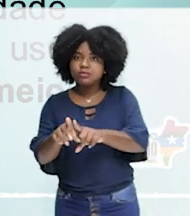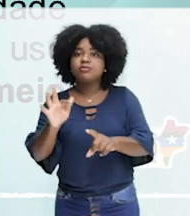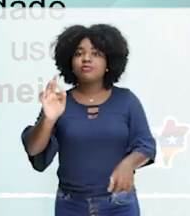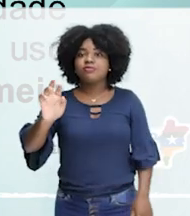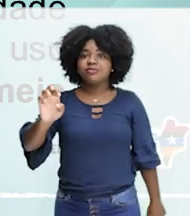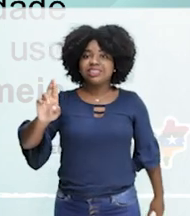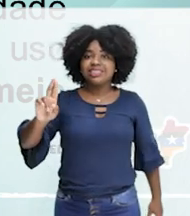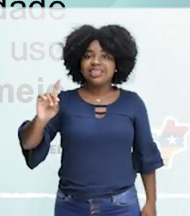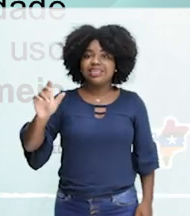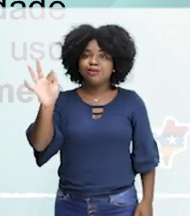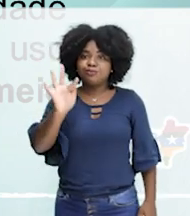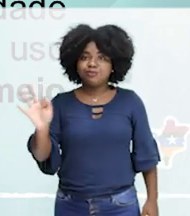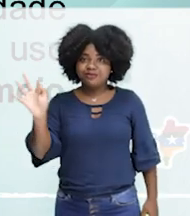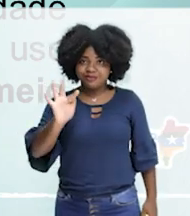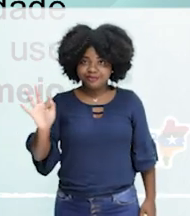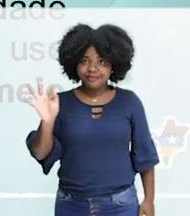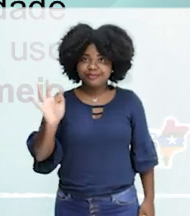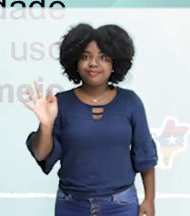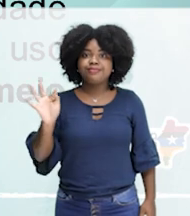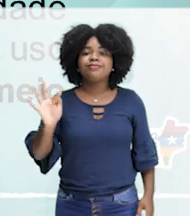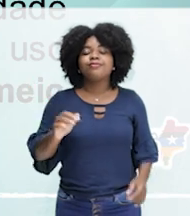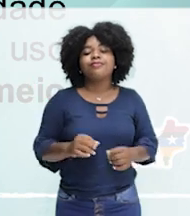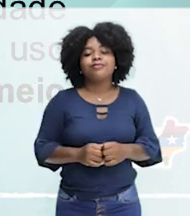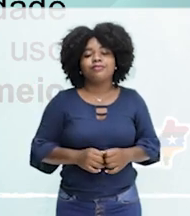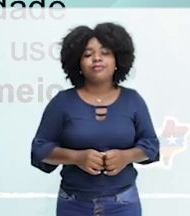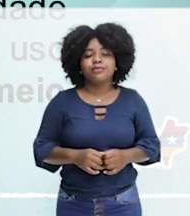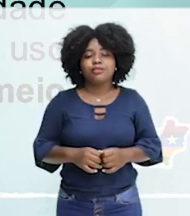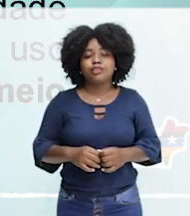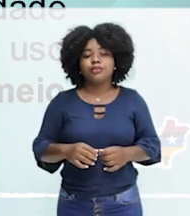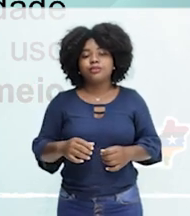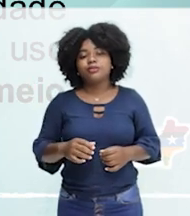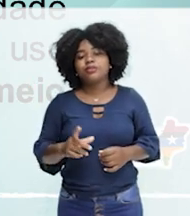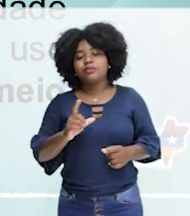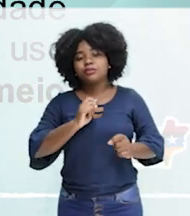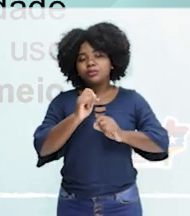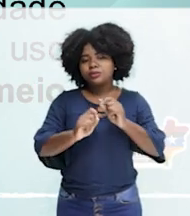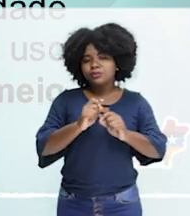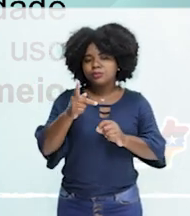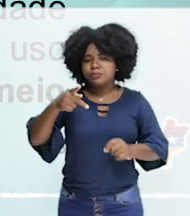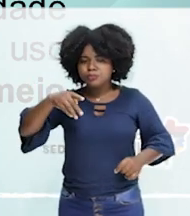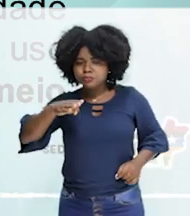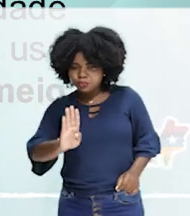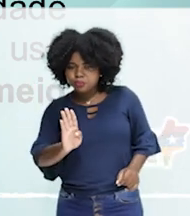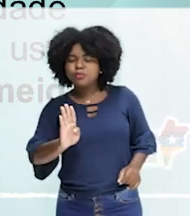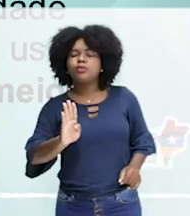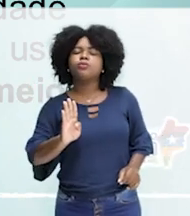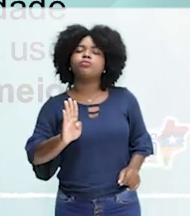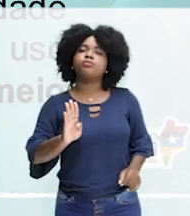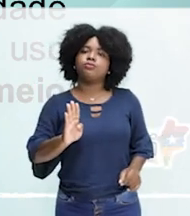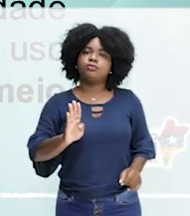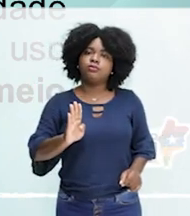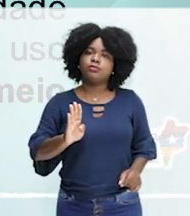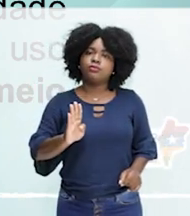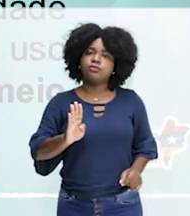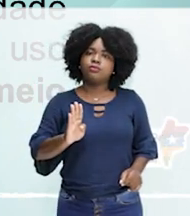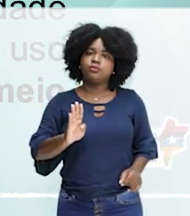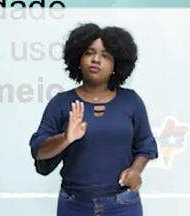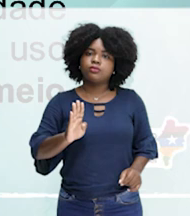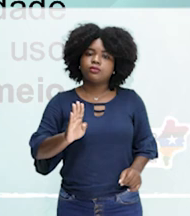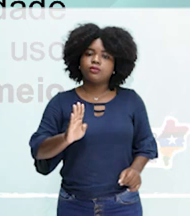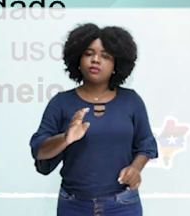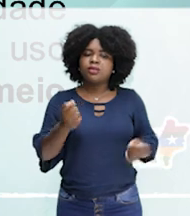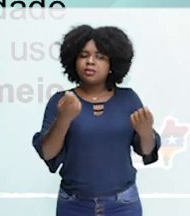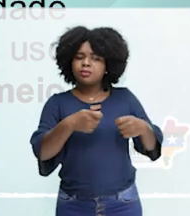Marcos? São órgãos públicos pertencentes à administração indireta que possuem, galera, a autonomia. Ou seja, ele não